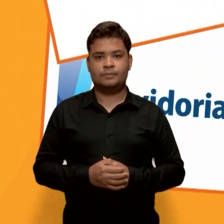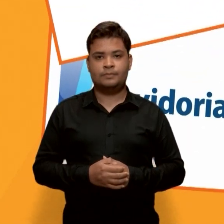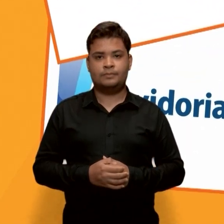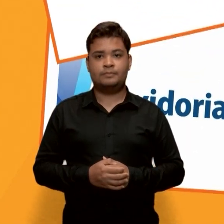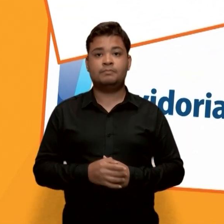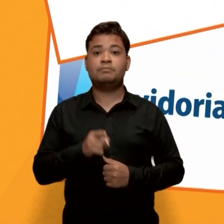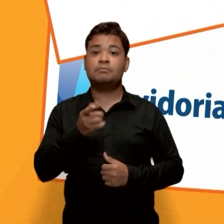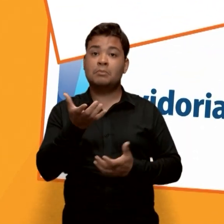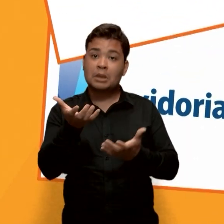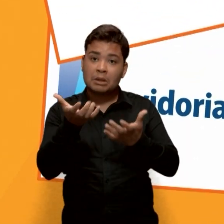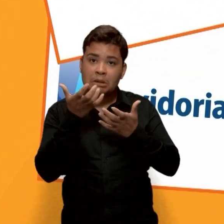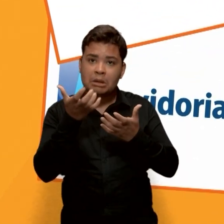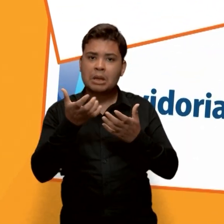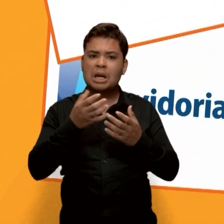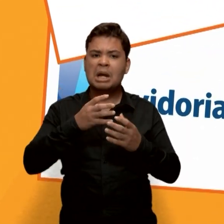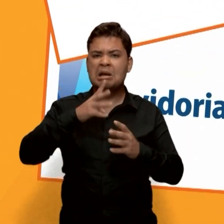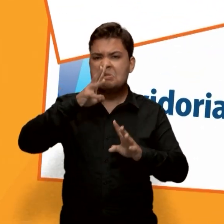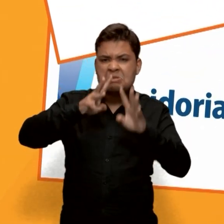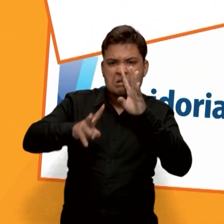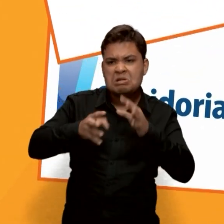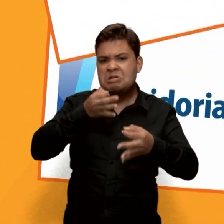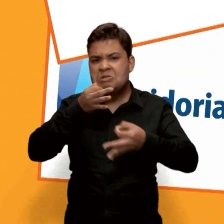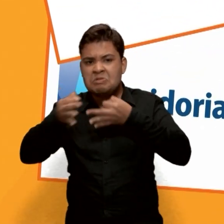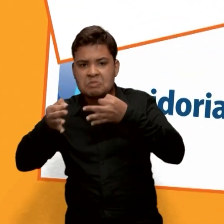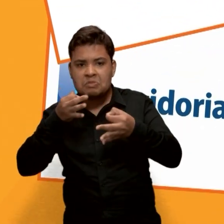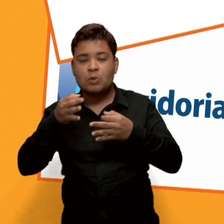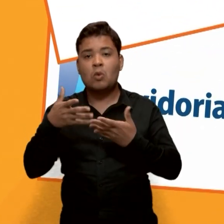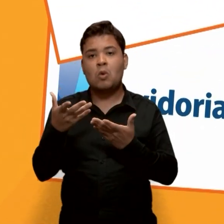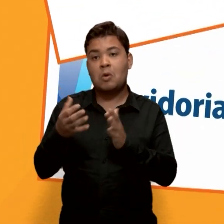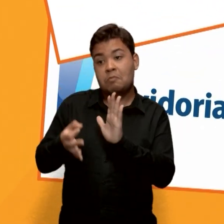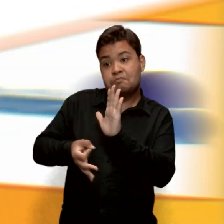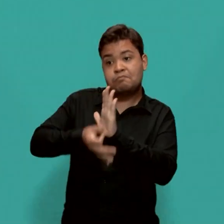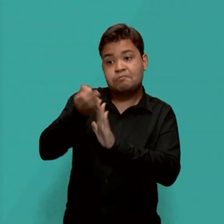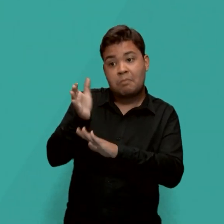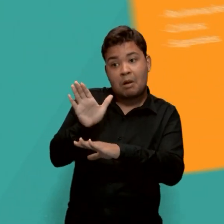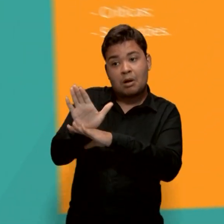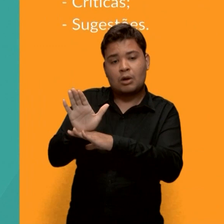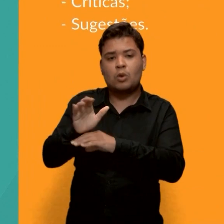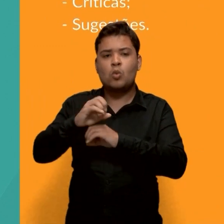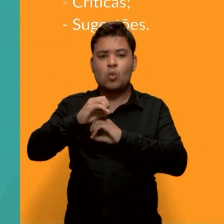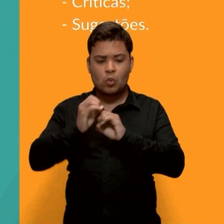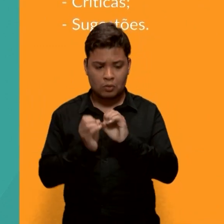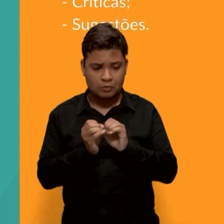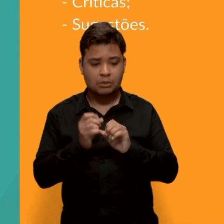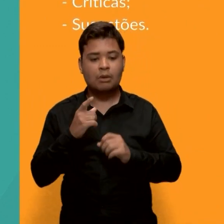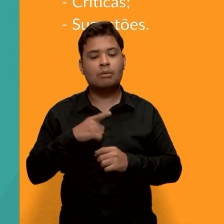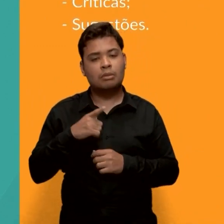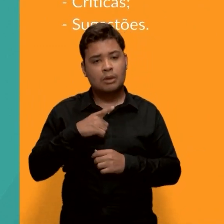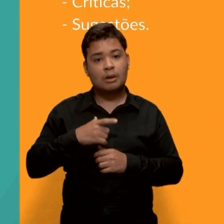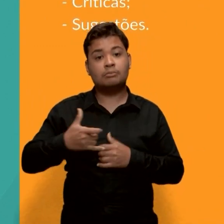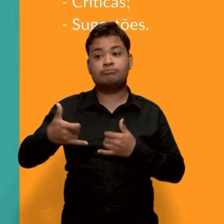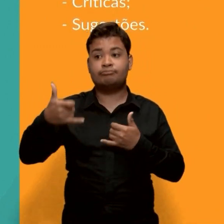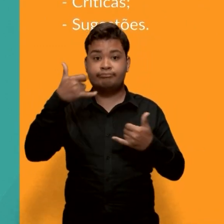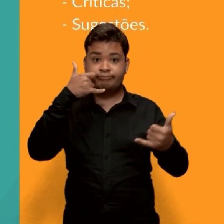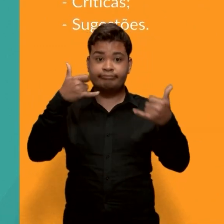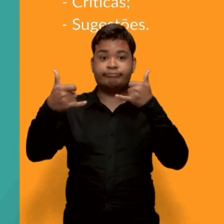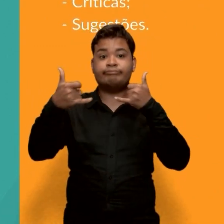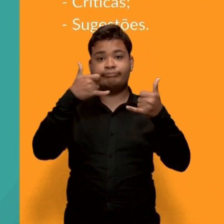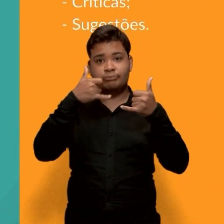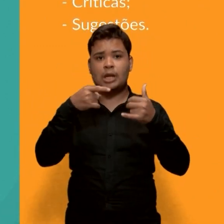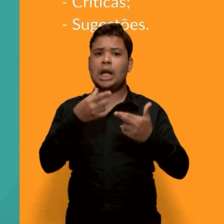Quer fazer alguma crítica ou sugestão à universidade? A ouvidoria da UFG é o órgão